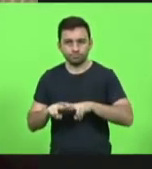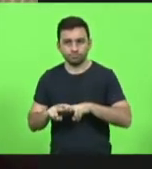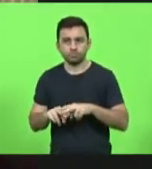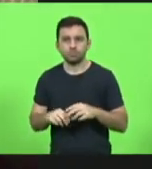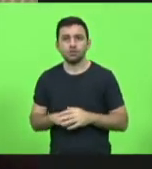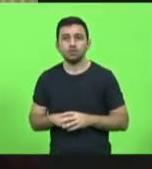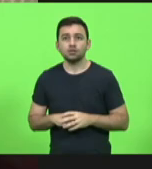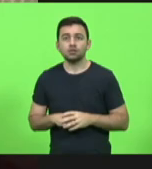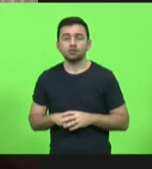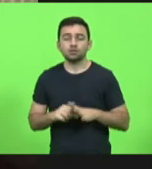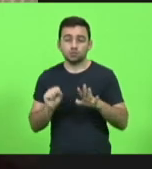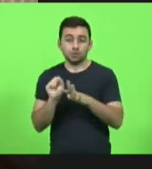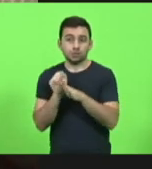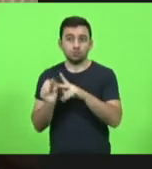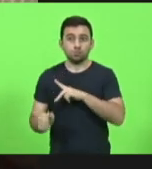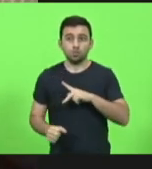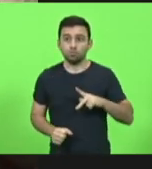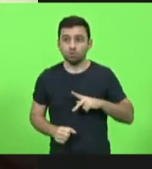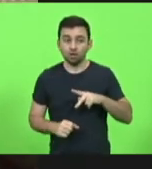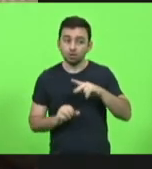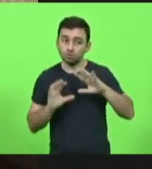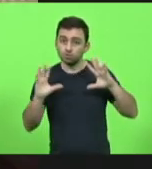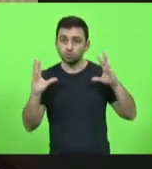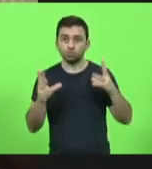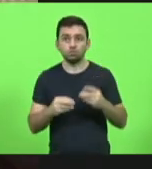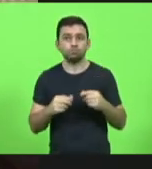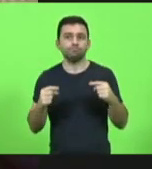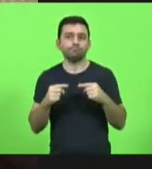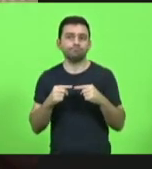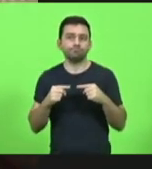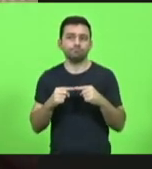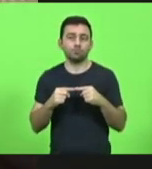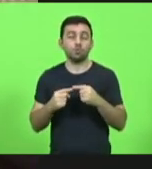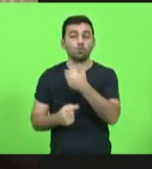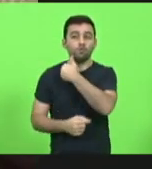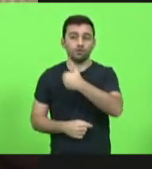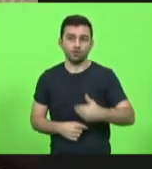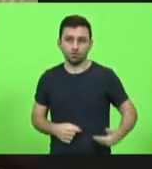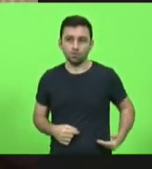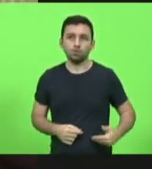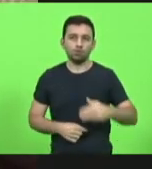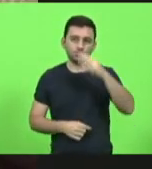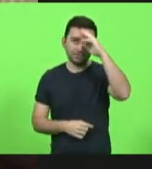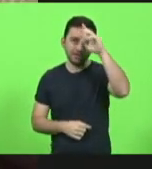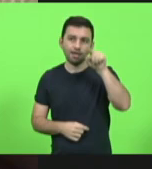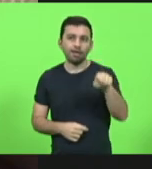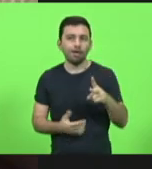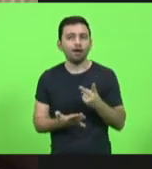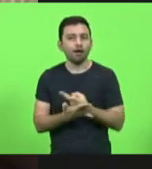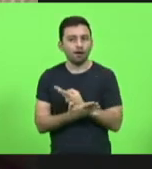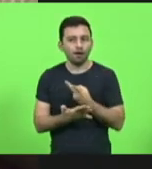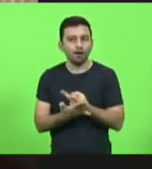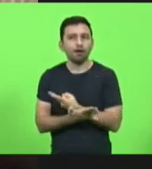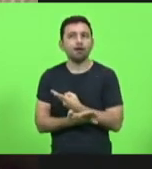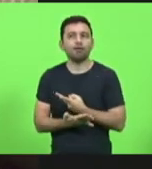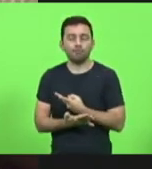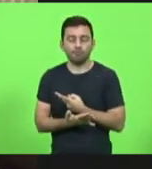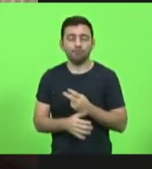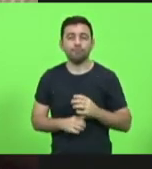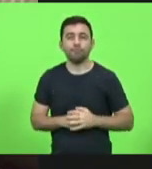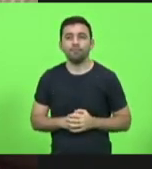é um todo. E é exatamente nisso que o governador Carlos Moisés está errando, e errando muito.